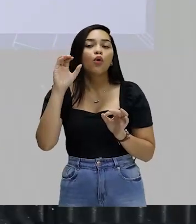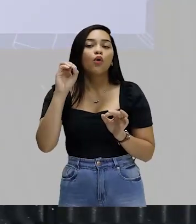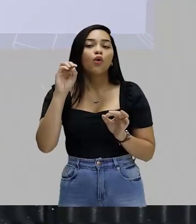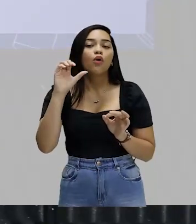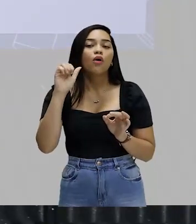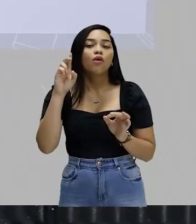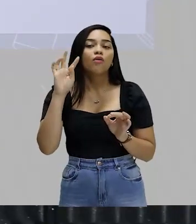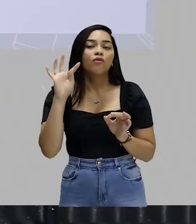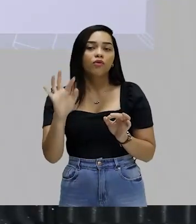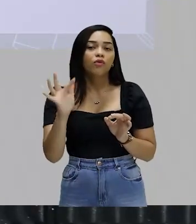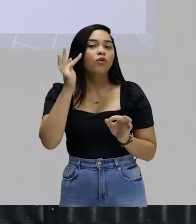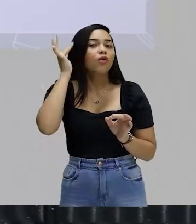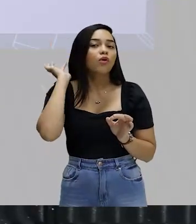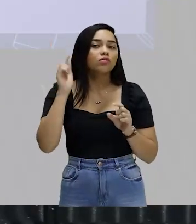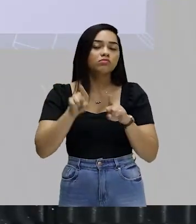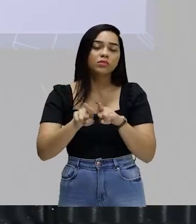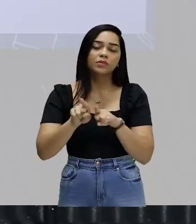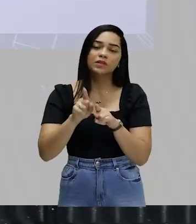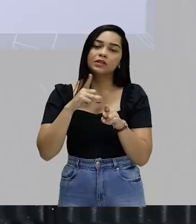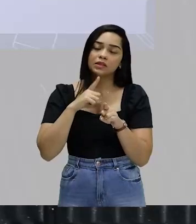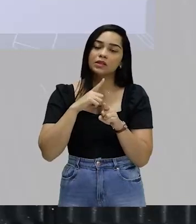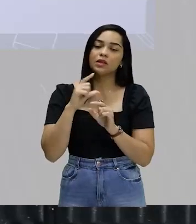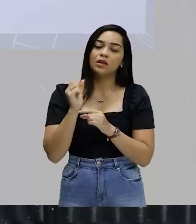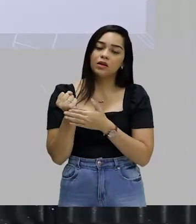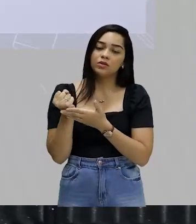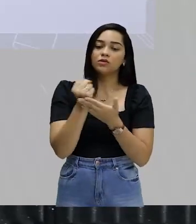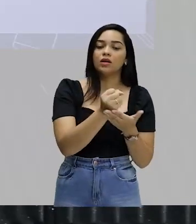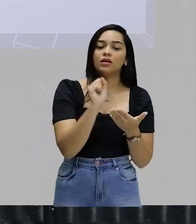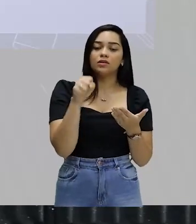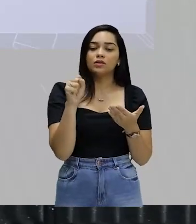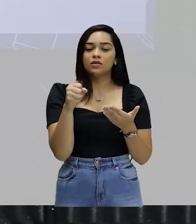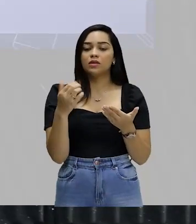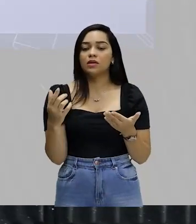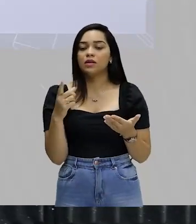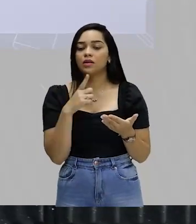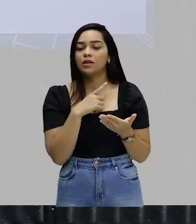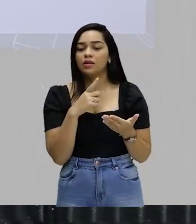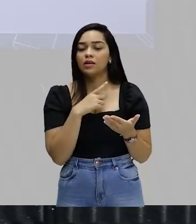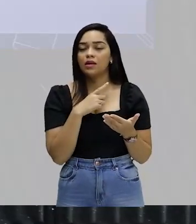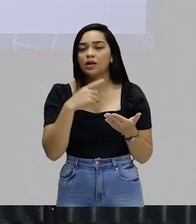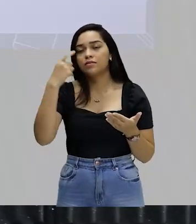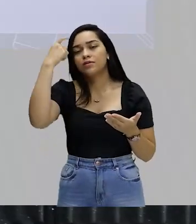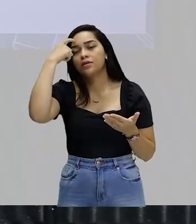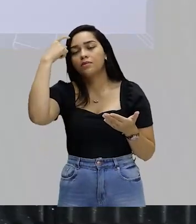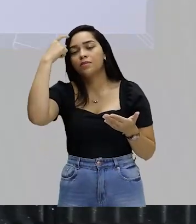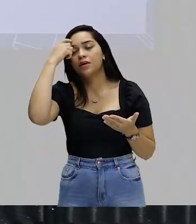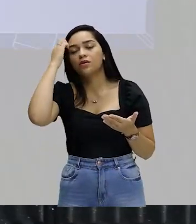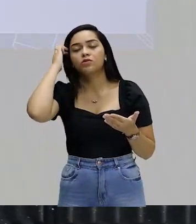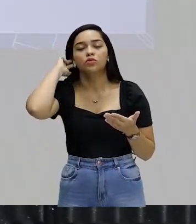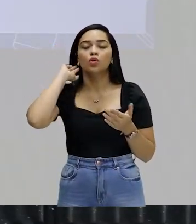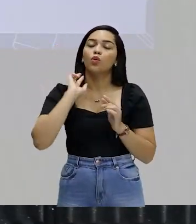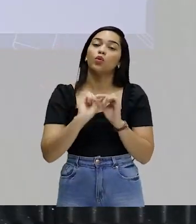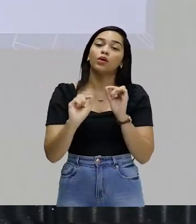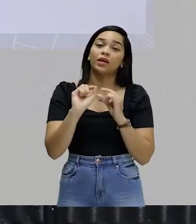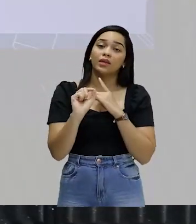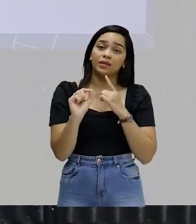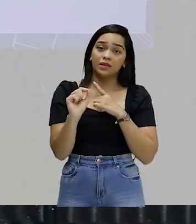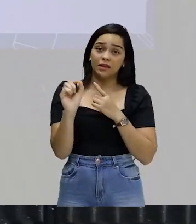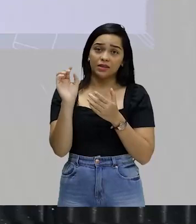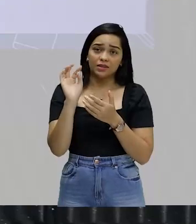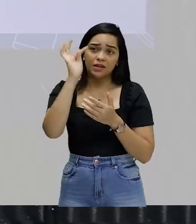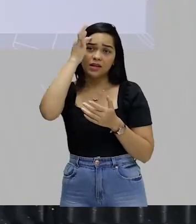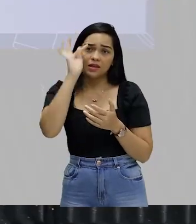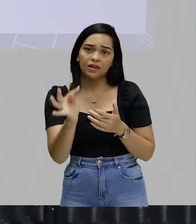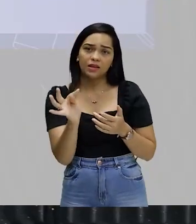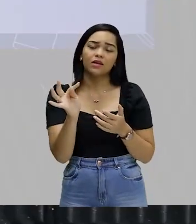francês, que colaborou bastante, colaborou muito com as ideias que levaram a essa tese,